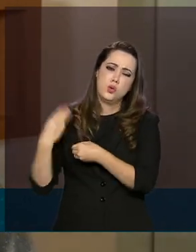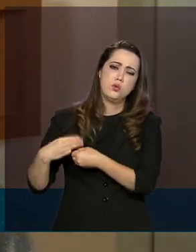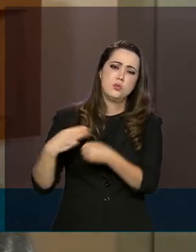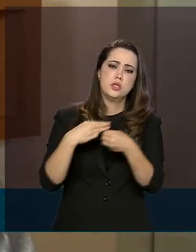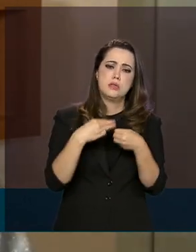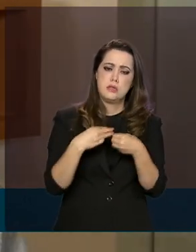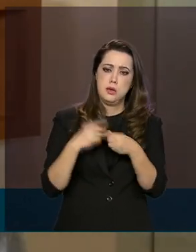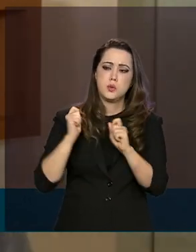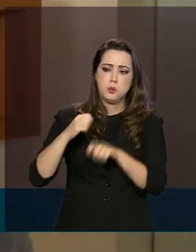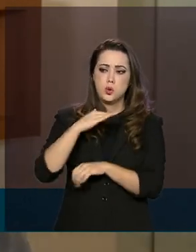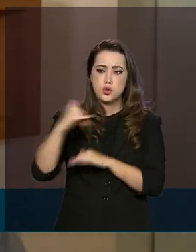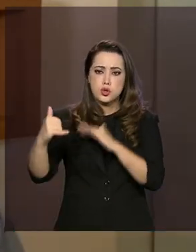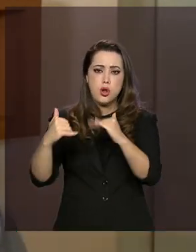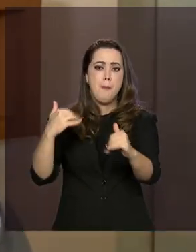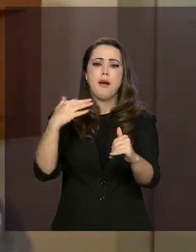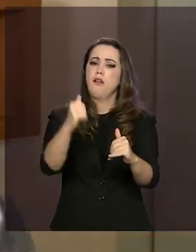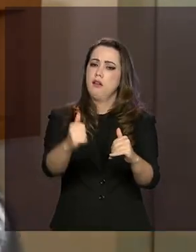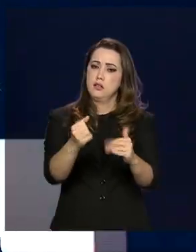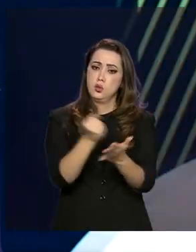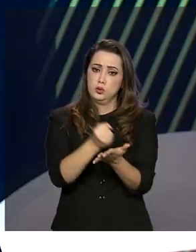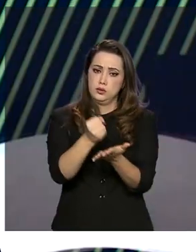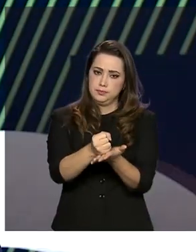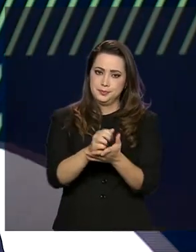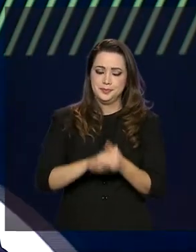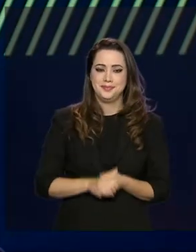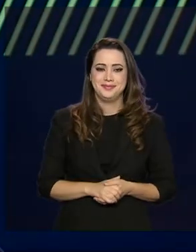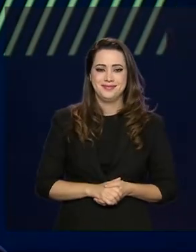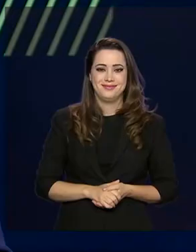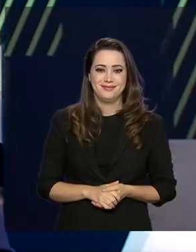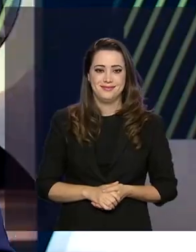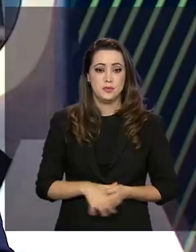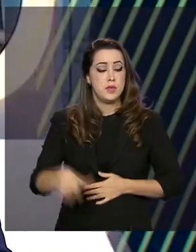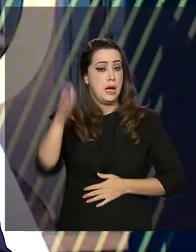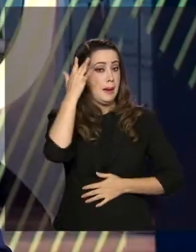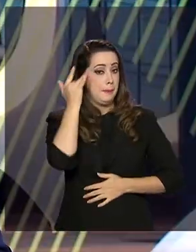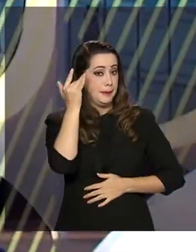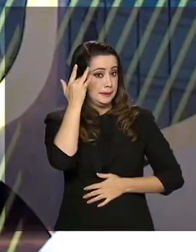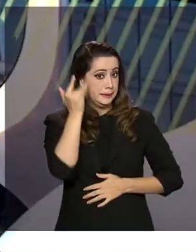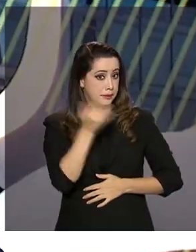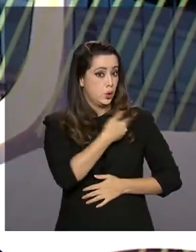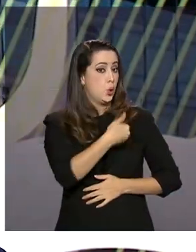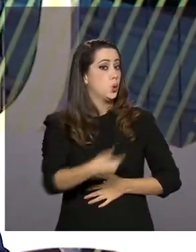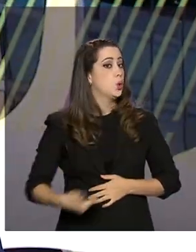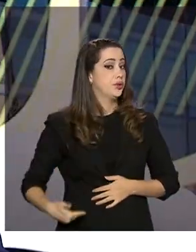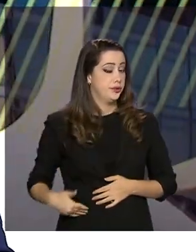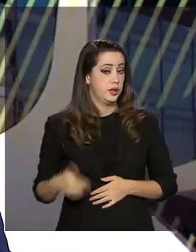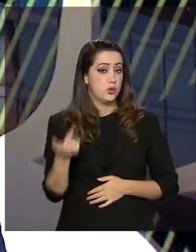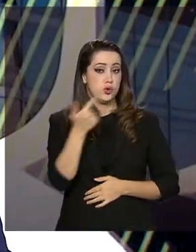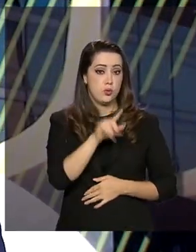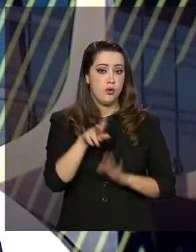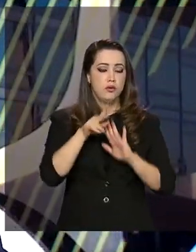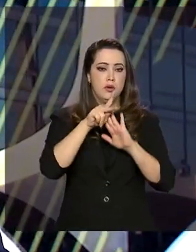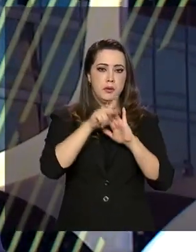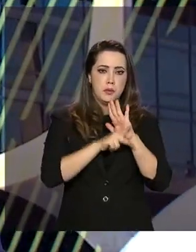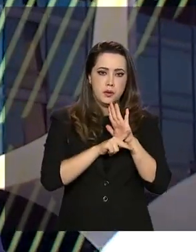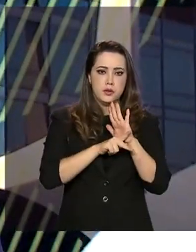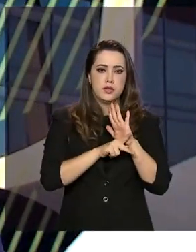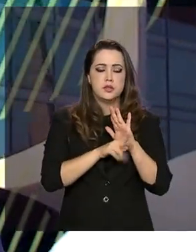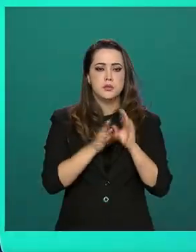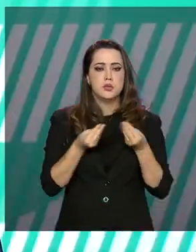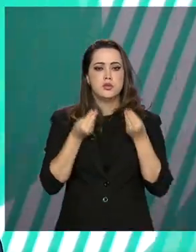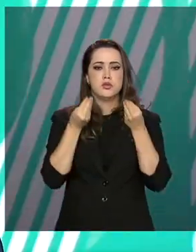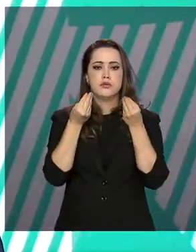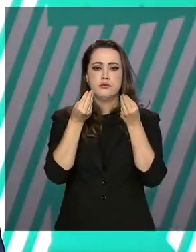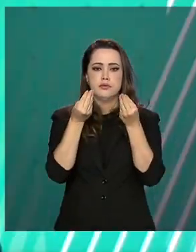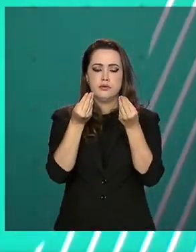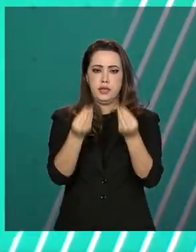recrutamento e a contratação. Amanhã, governo retoma o programa de concessões de infraestrutura